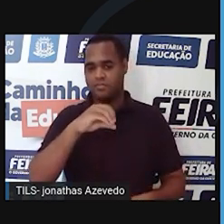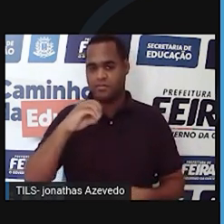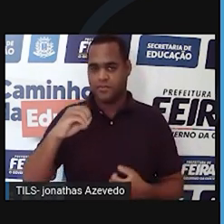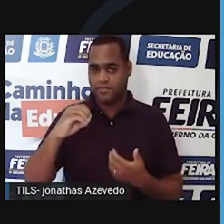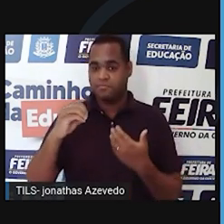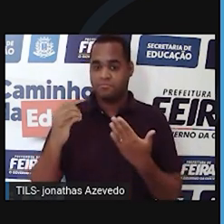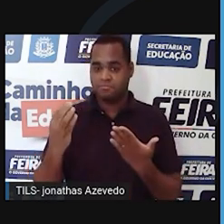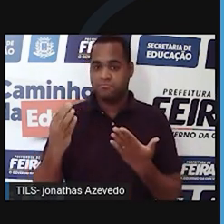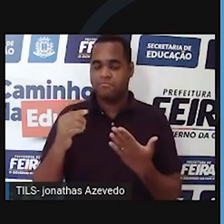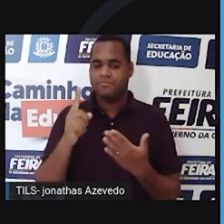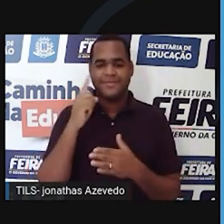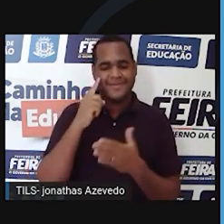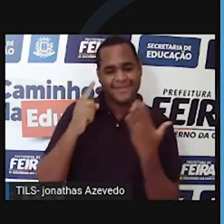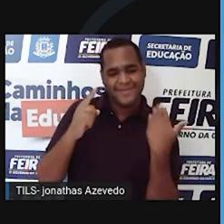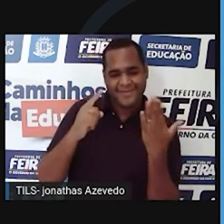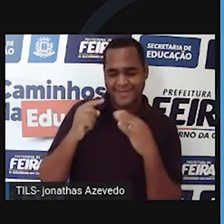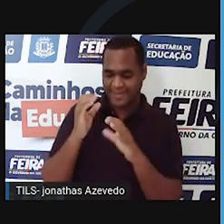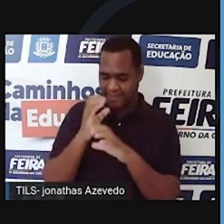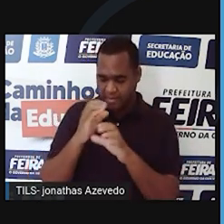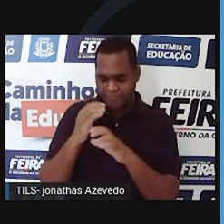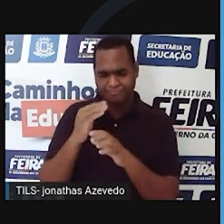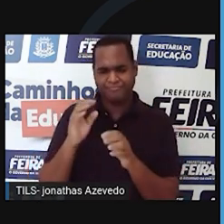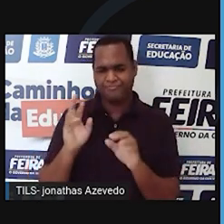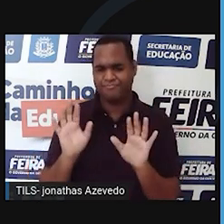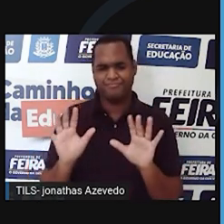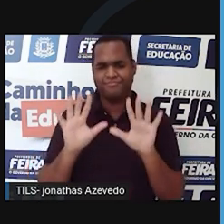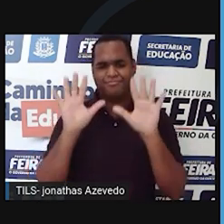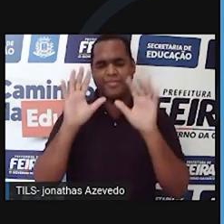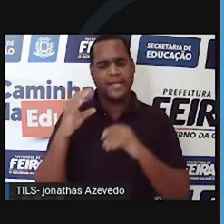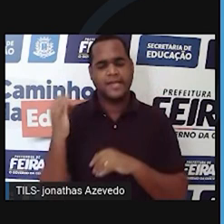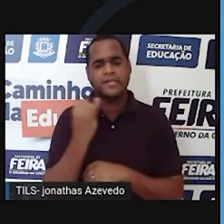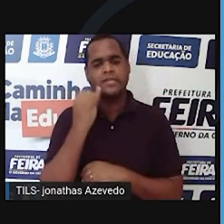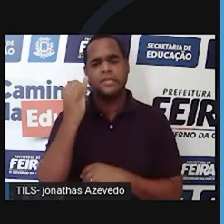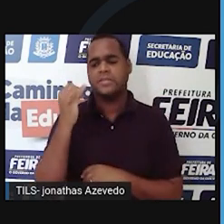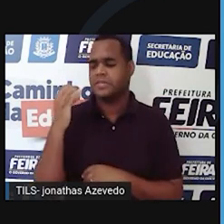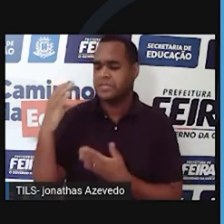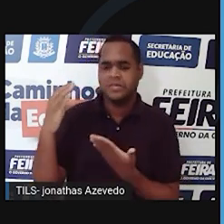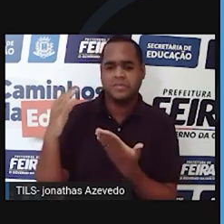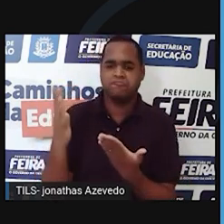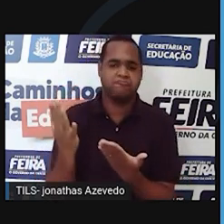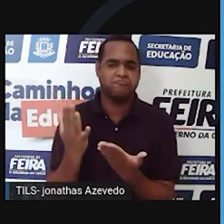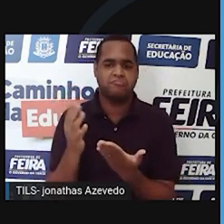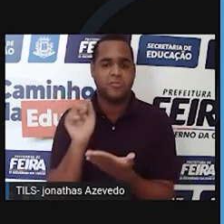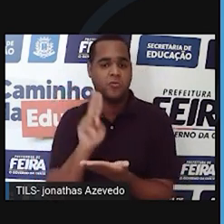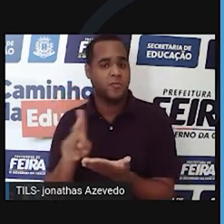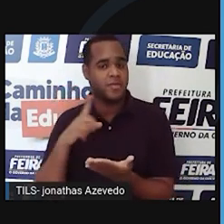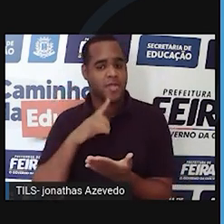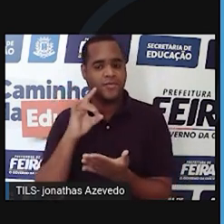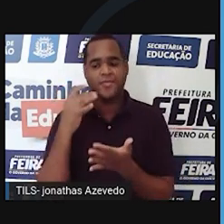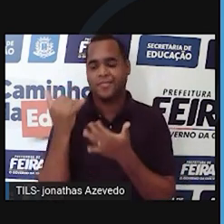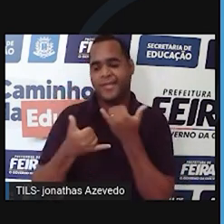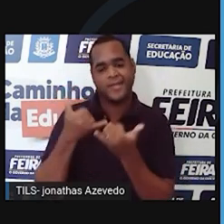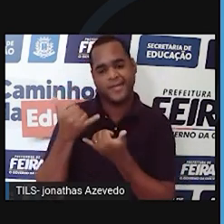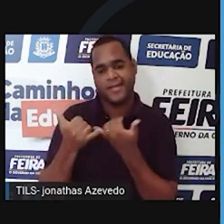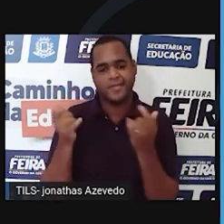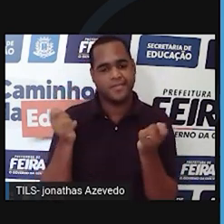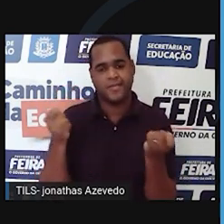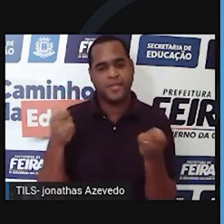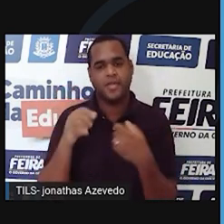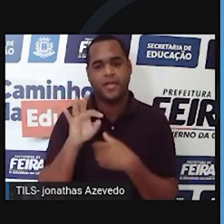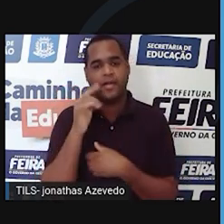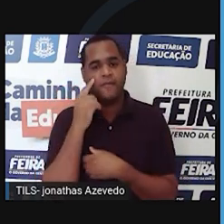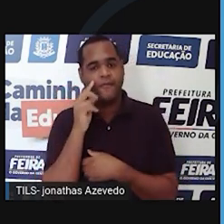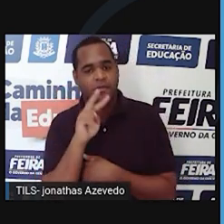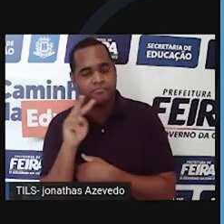o aparelho não apresentava nenhuma relevância para a ciência, sendo utilizado como uma espécie de brinquedo, que possibilitava a